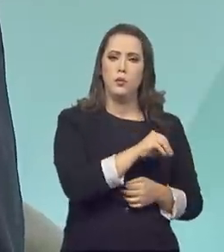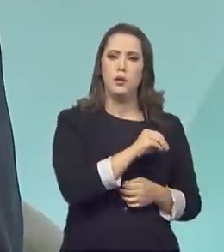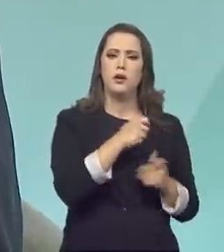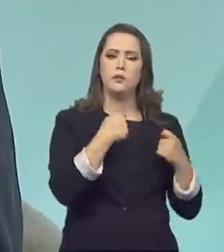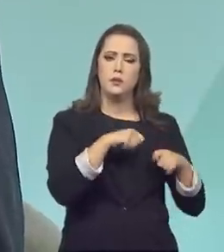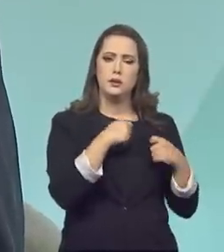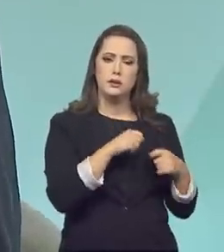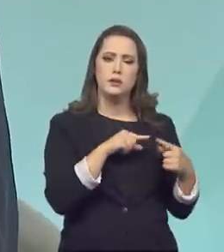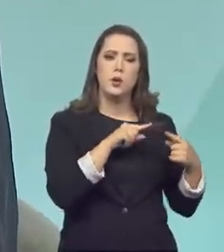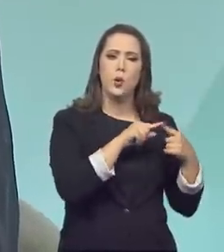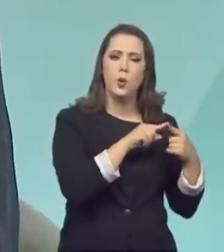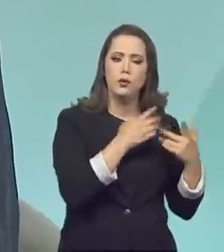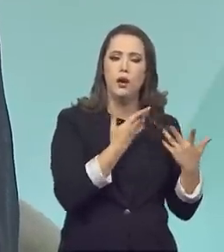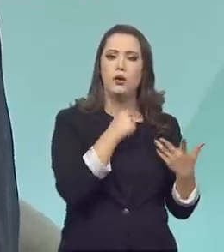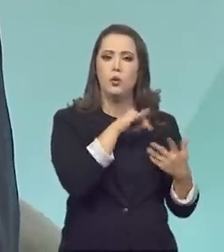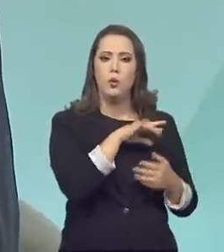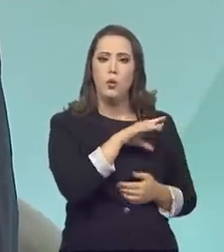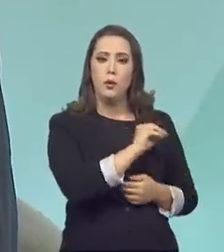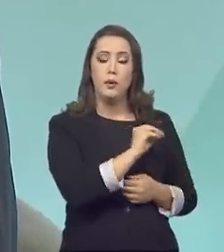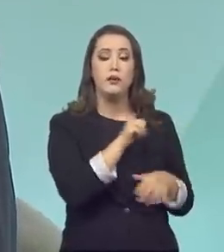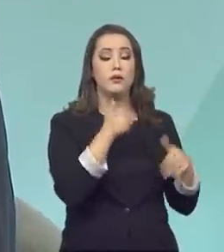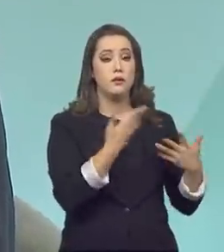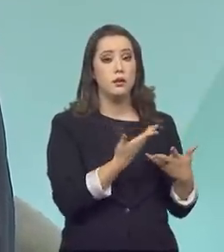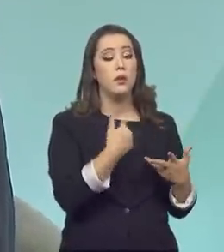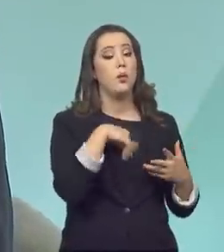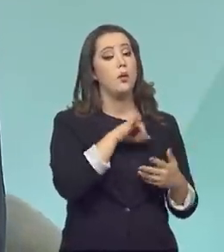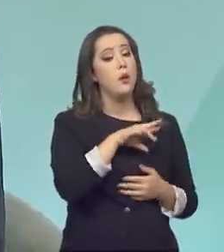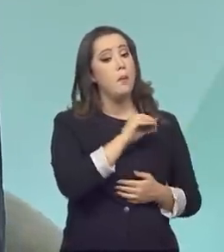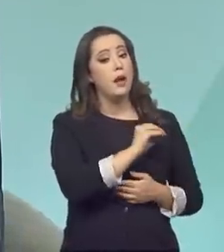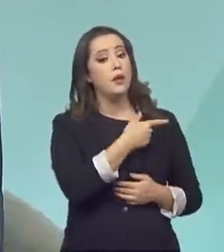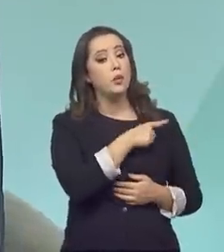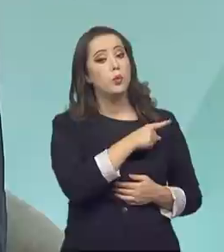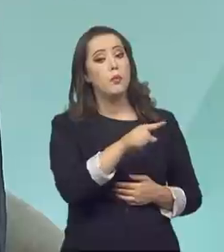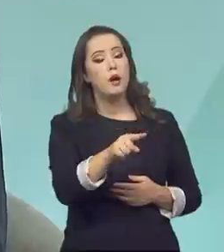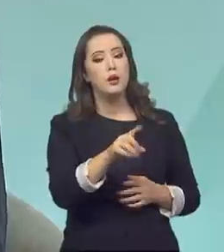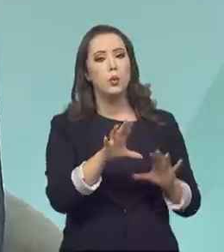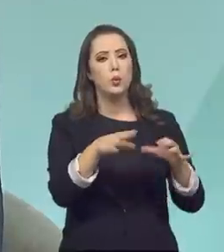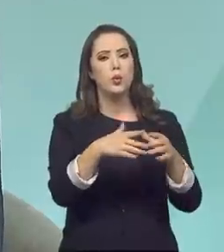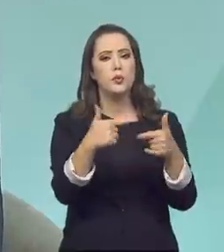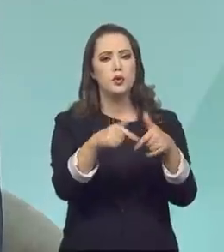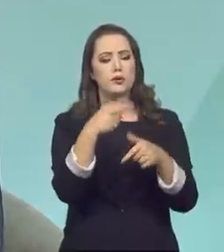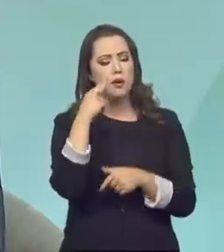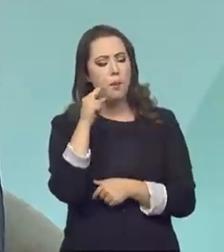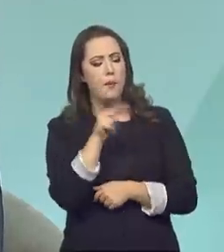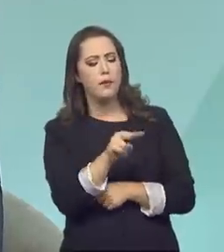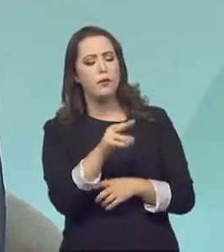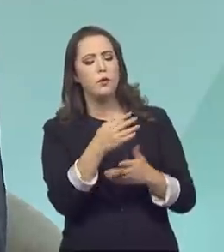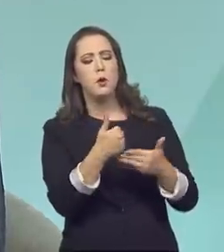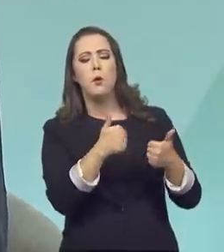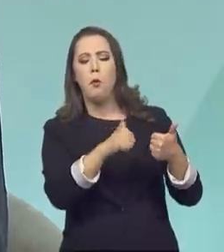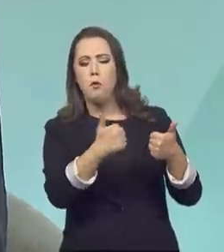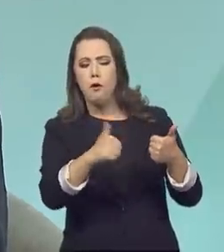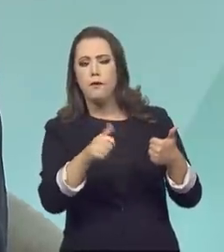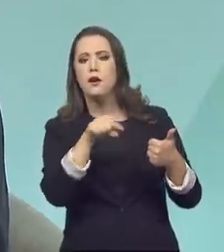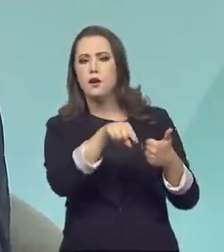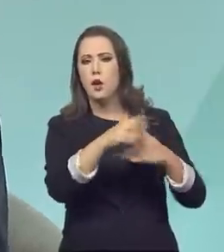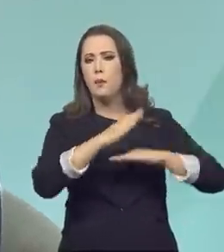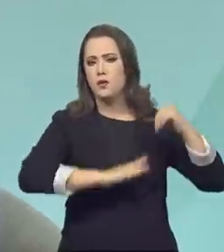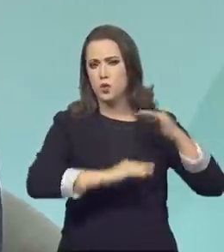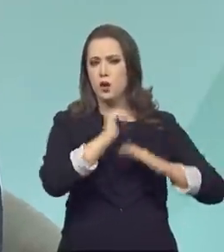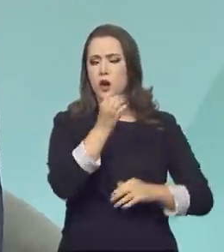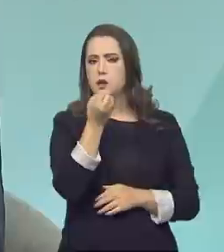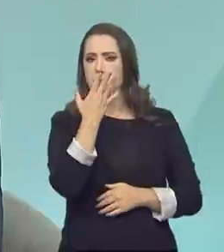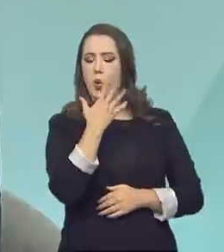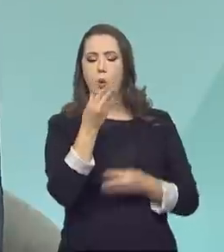querendo se tornar acreditada. O Inmetro manda uma equipe até lá, verifica a sua expertise, seu corpo técnico, verifica como ele